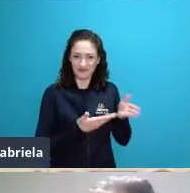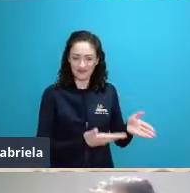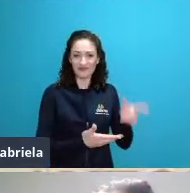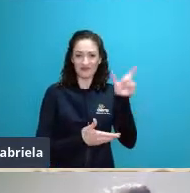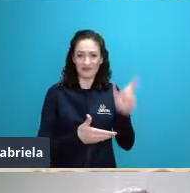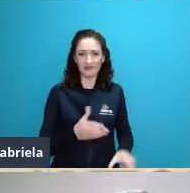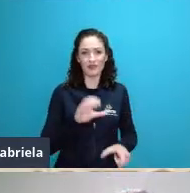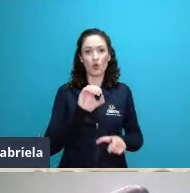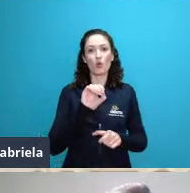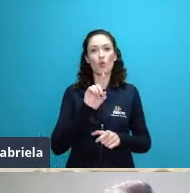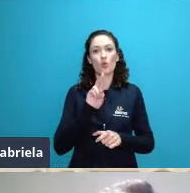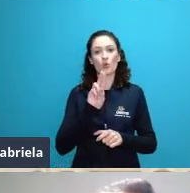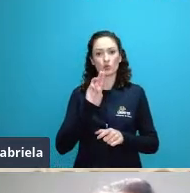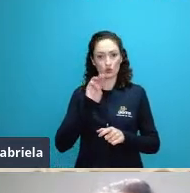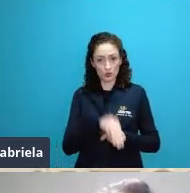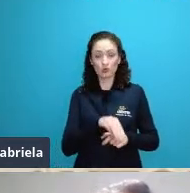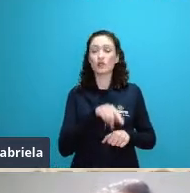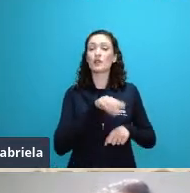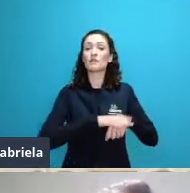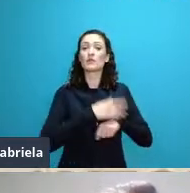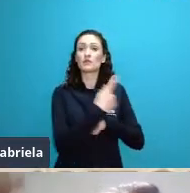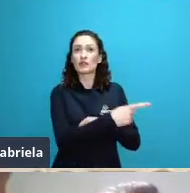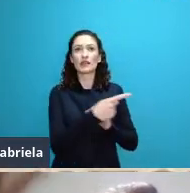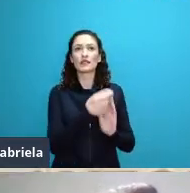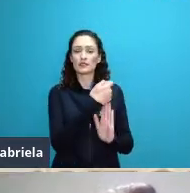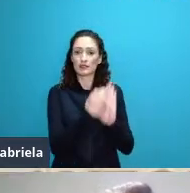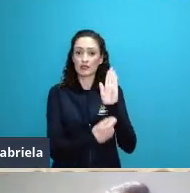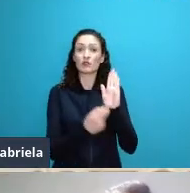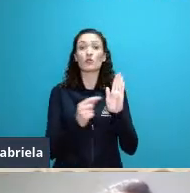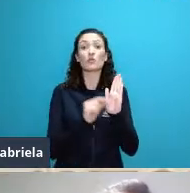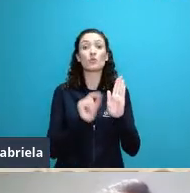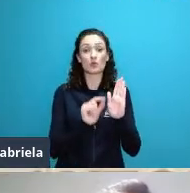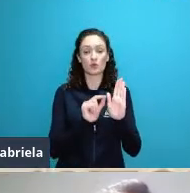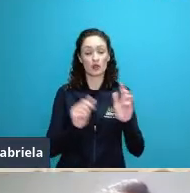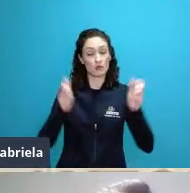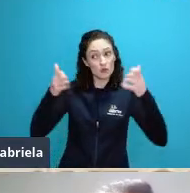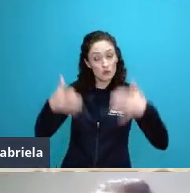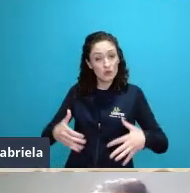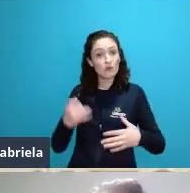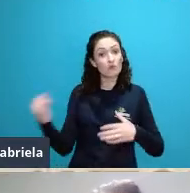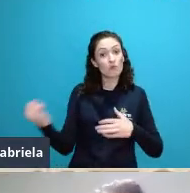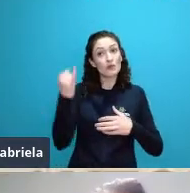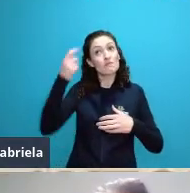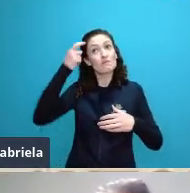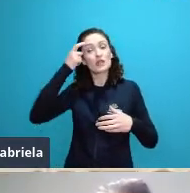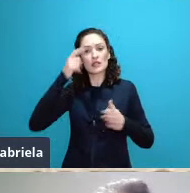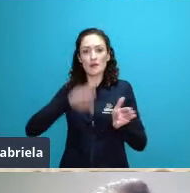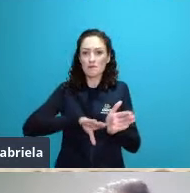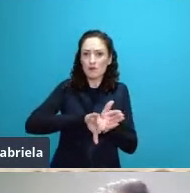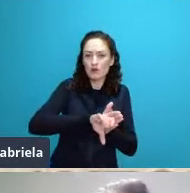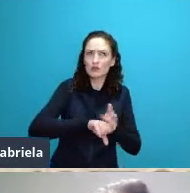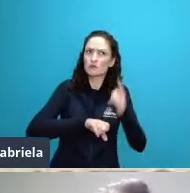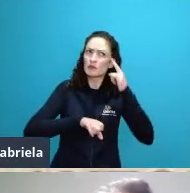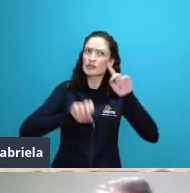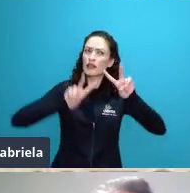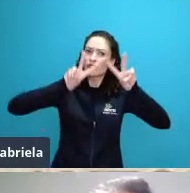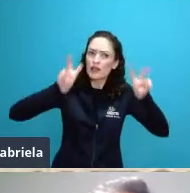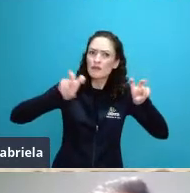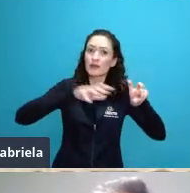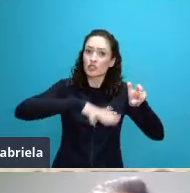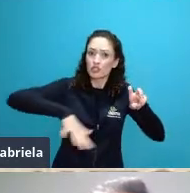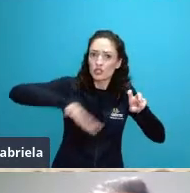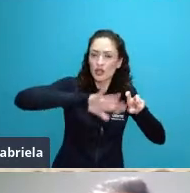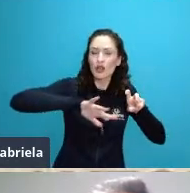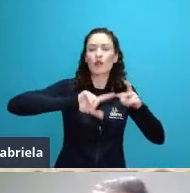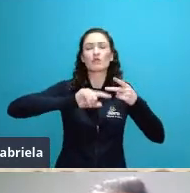nós devemos tentar entender a biologia de cima para baixo pode passar por favor que é analisado de forma global